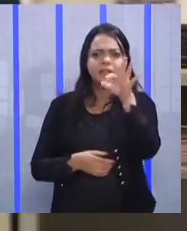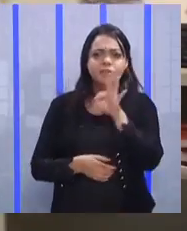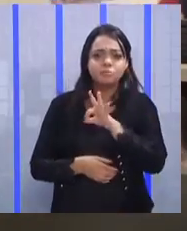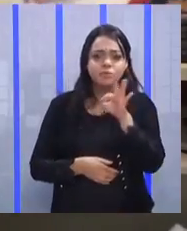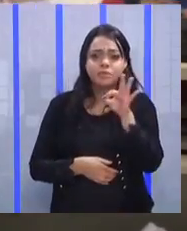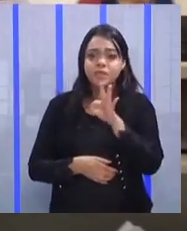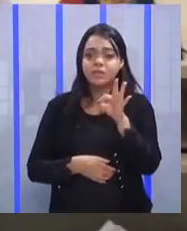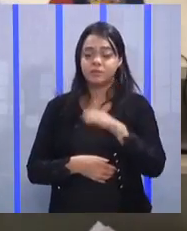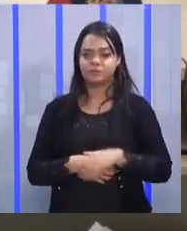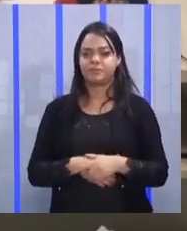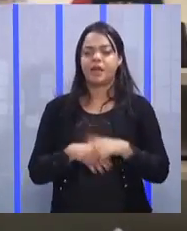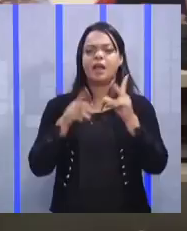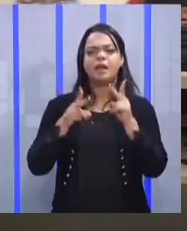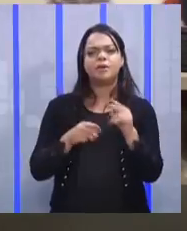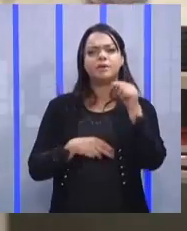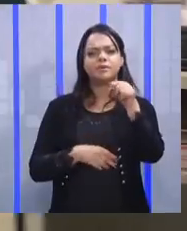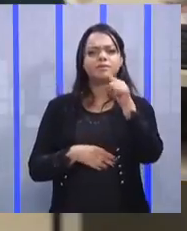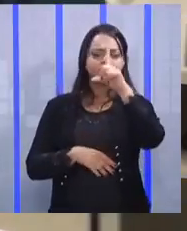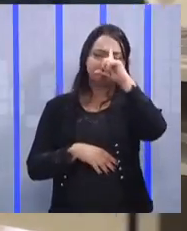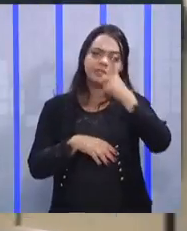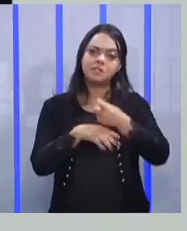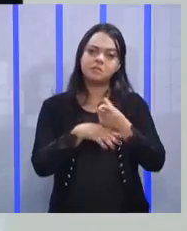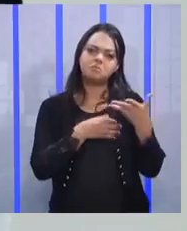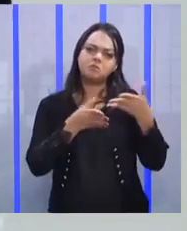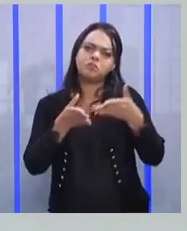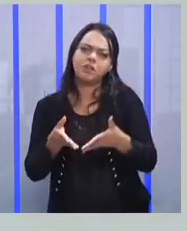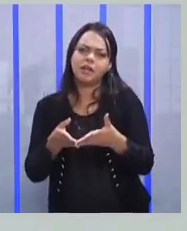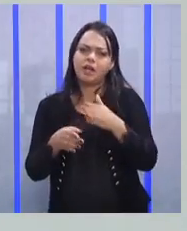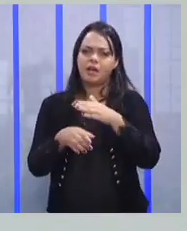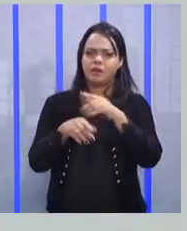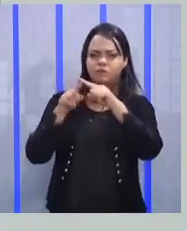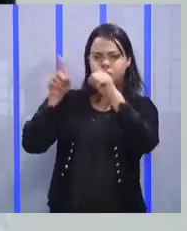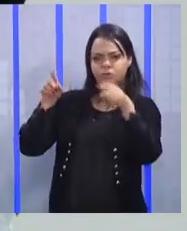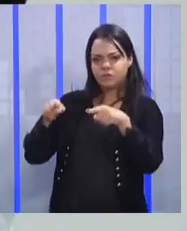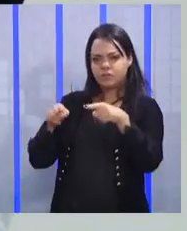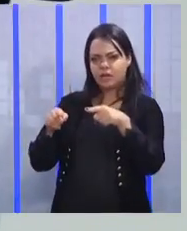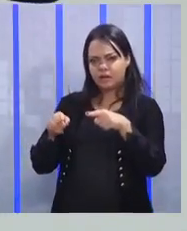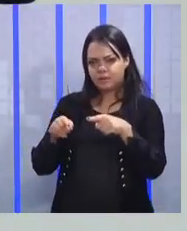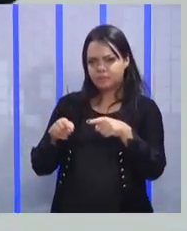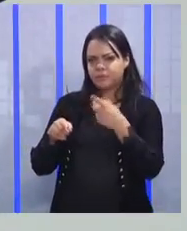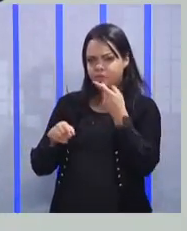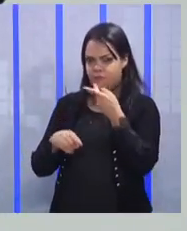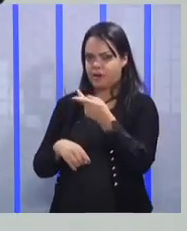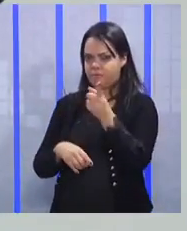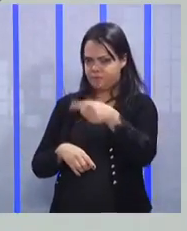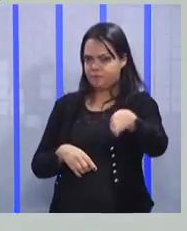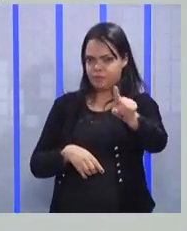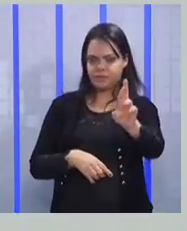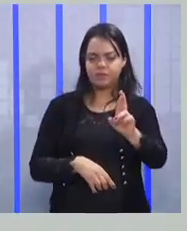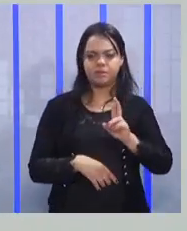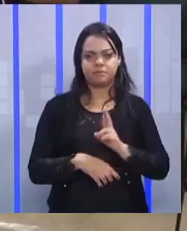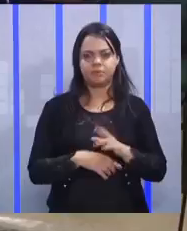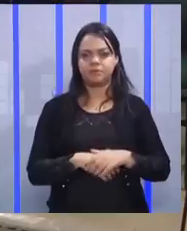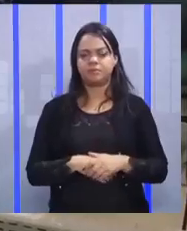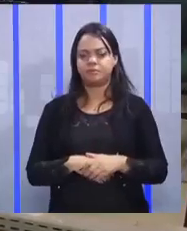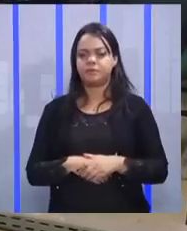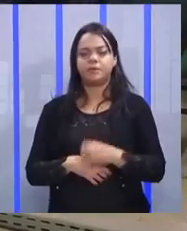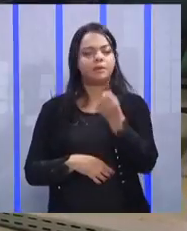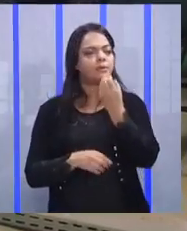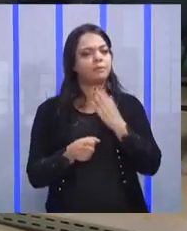7%. É a mesma coisa de você, líder, chegar na sua equipe e falar, vocês respondem para mim, vamos lá, usando 7%. Boa noite.